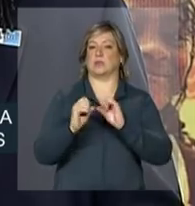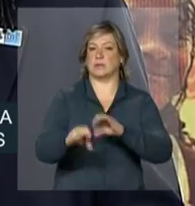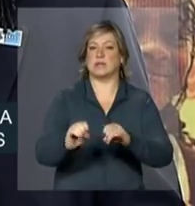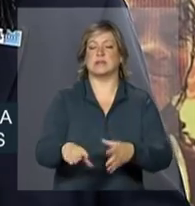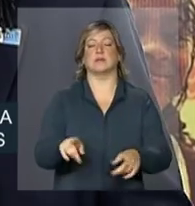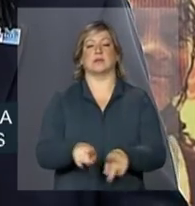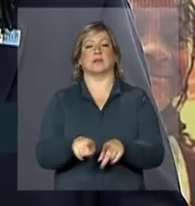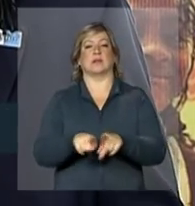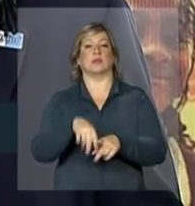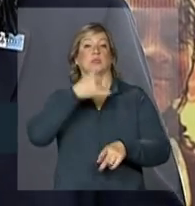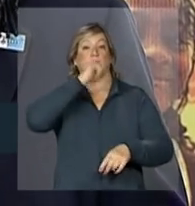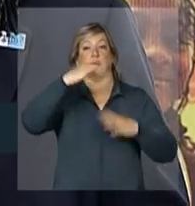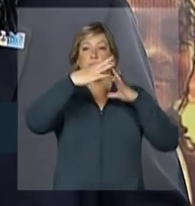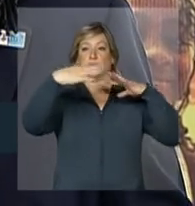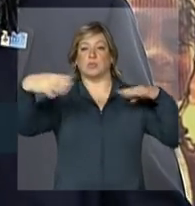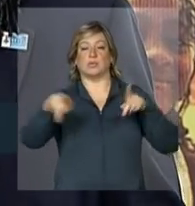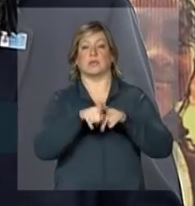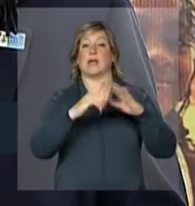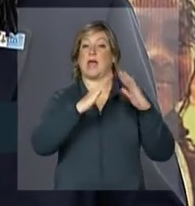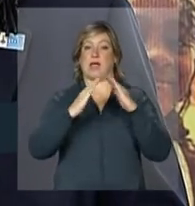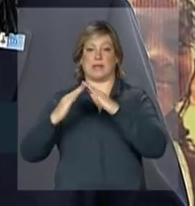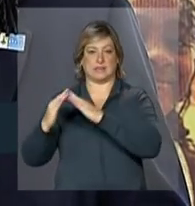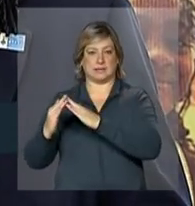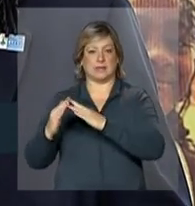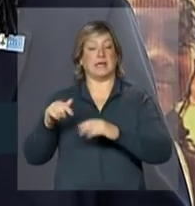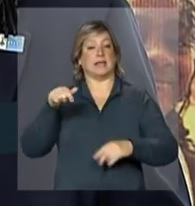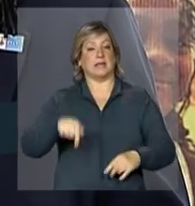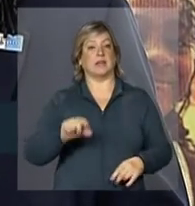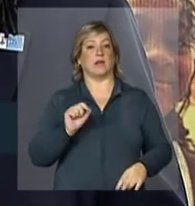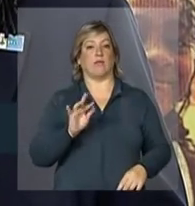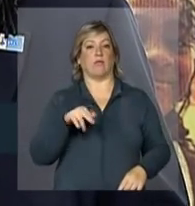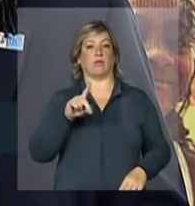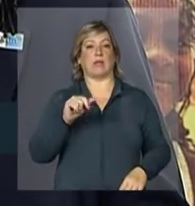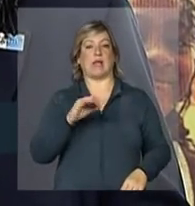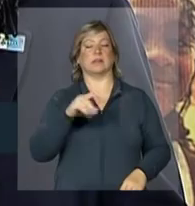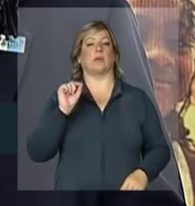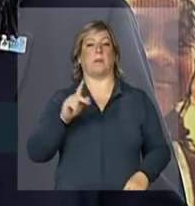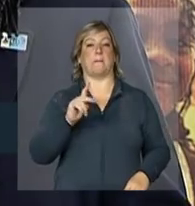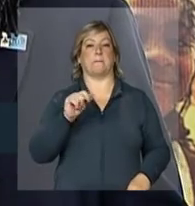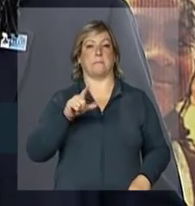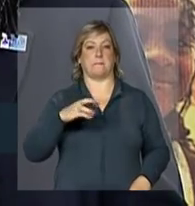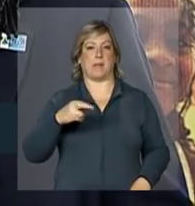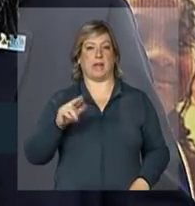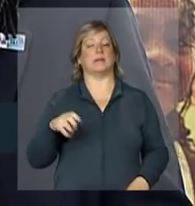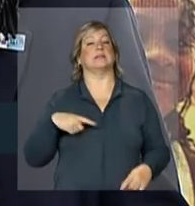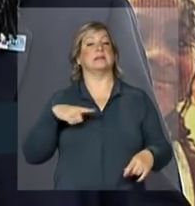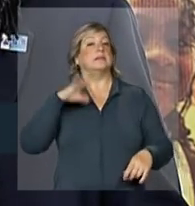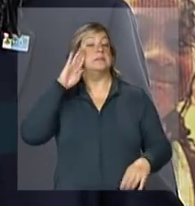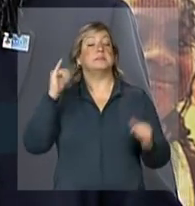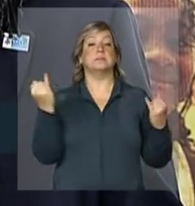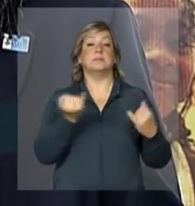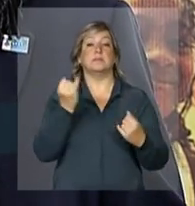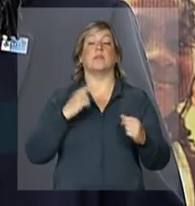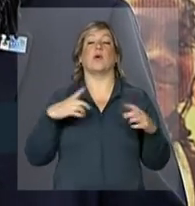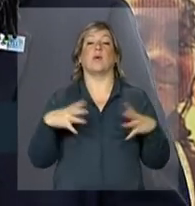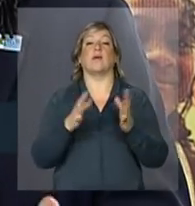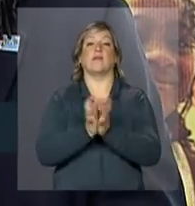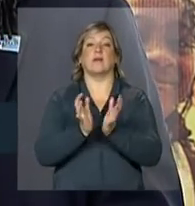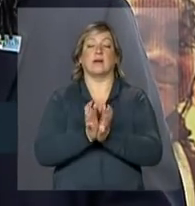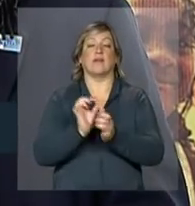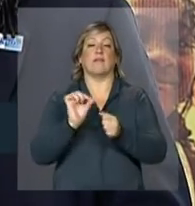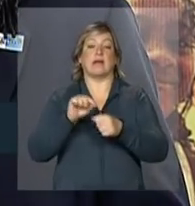energia elétrica, habitação. A Fundação Cultural Palmares, nesse sentido, tem um papel preponderante. O é de reconhecer essa comunidade,